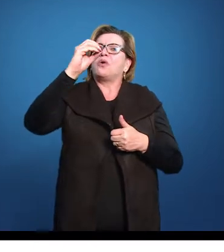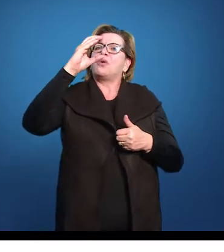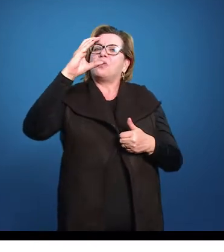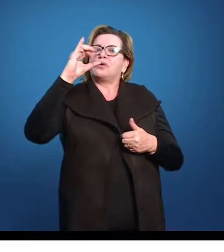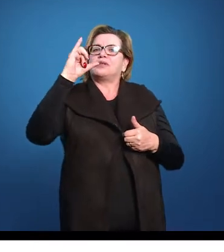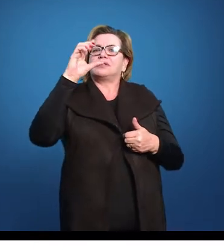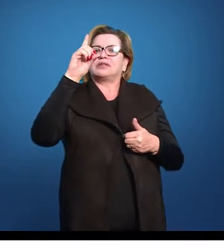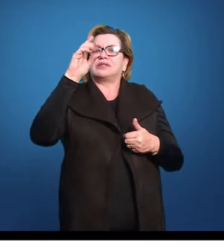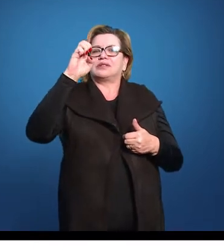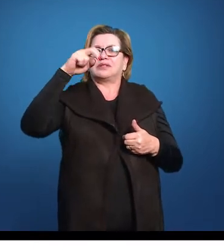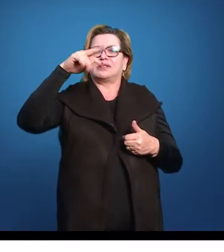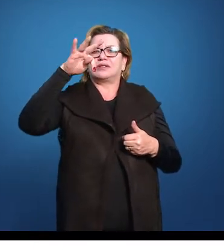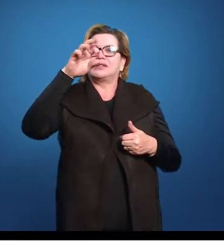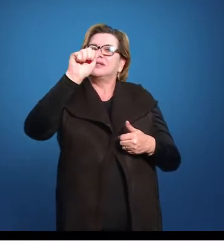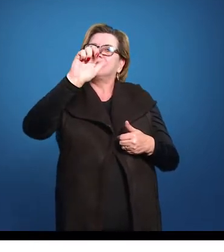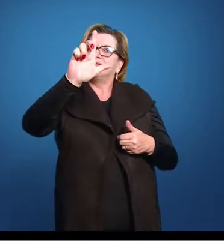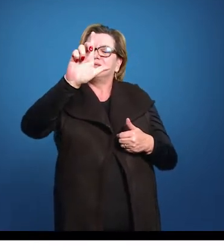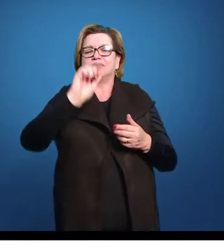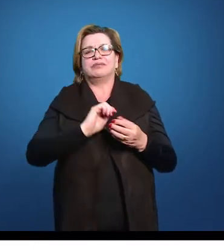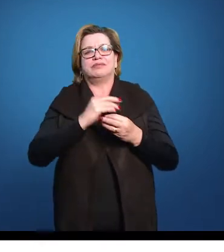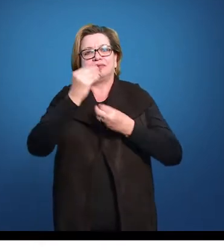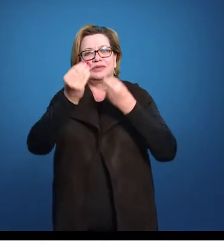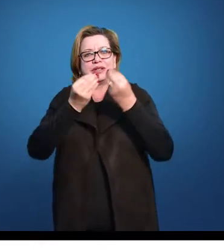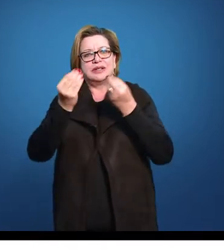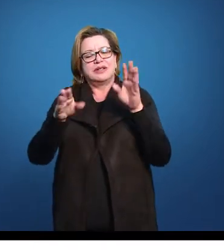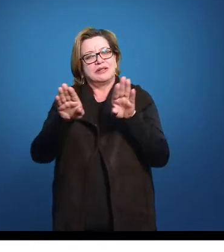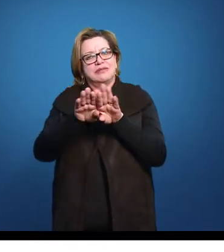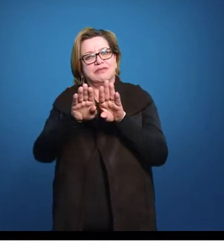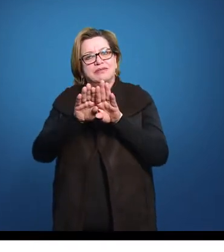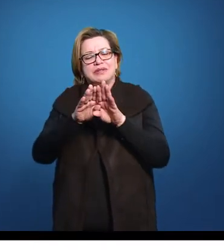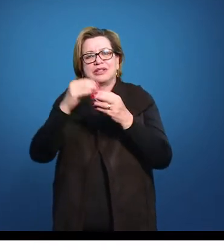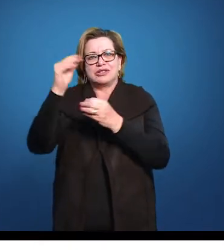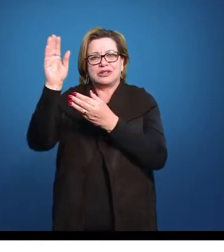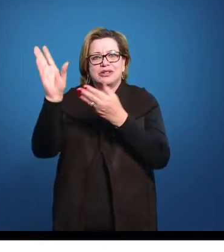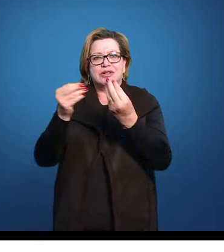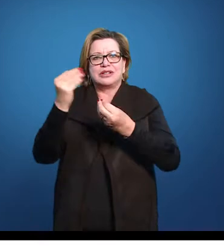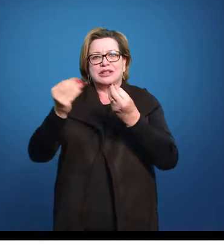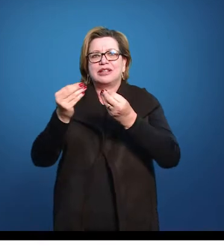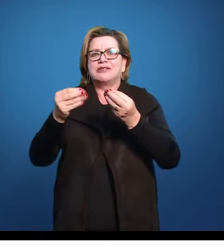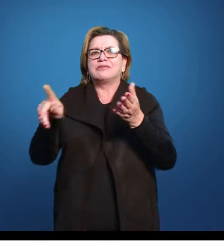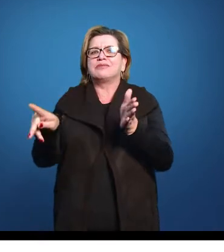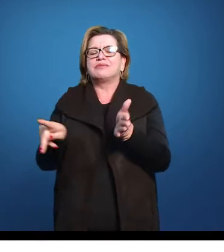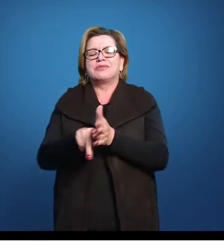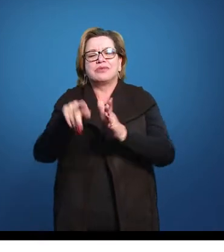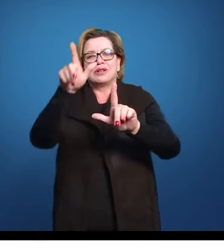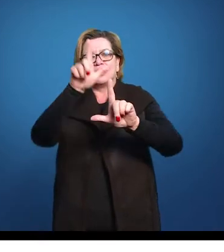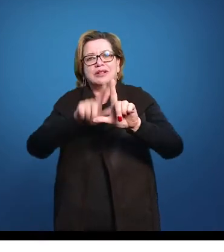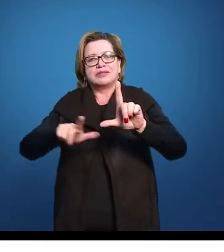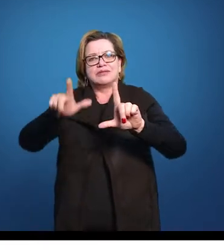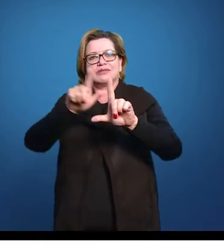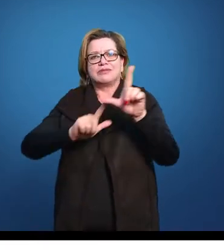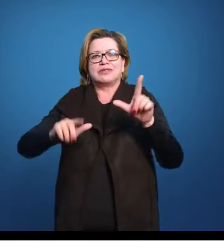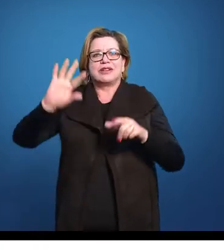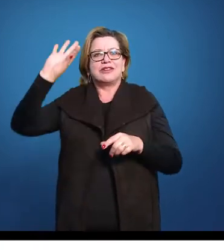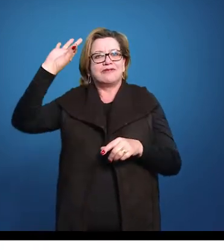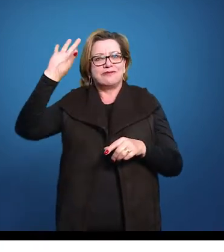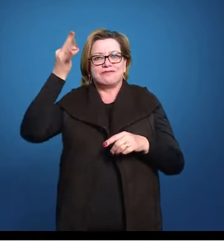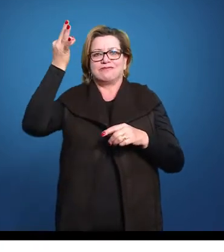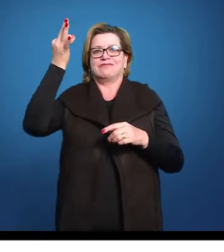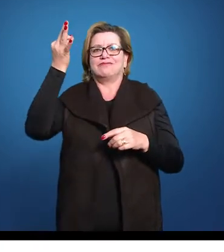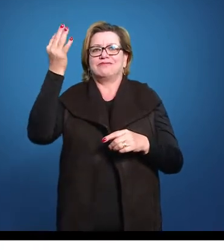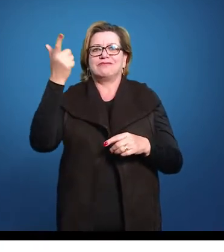nós temos de literatura ocidental, inclusive para a produção da literatura brasileira, a literatura francesa, a inglesa e a alemã.